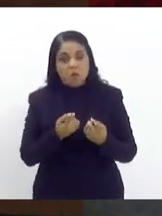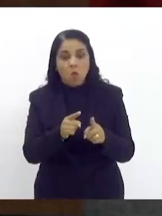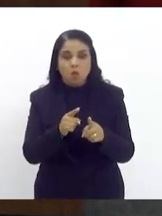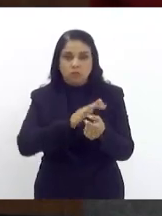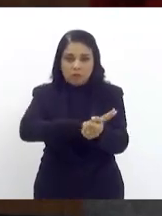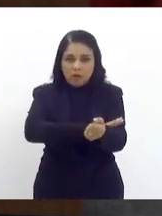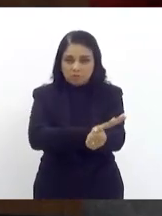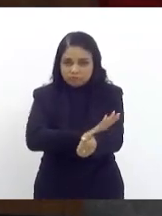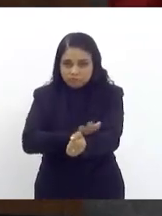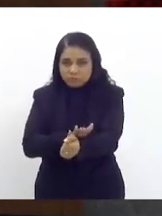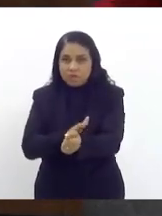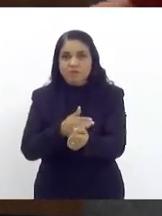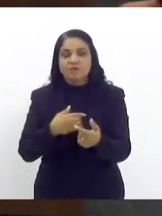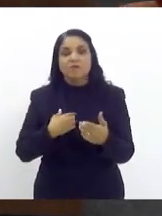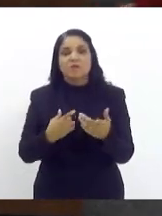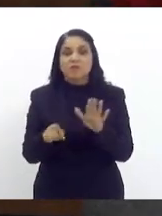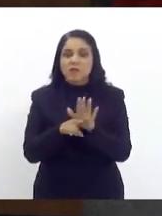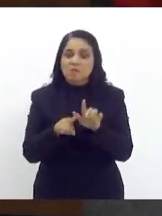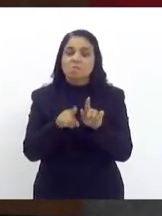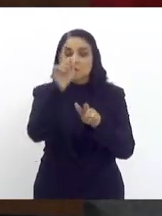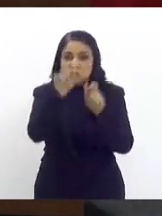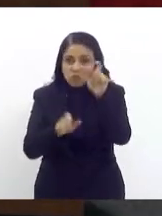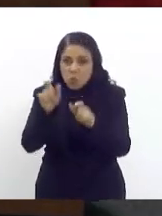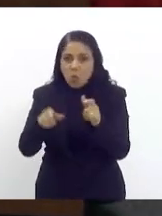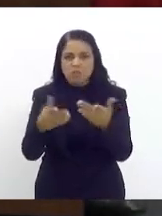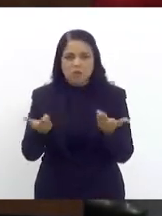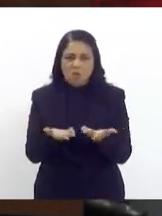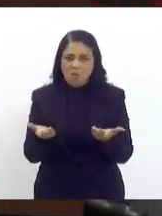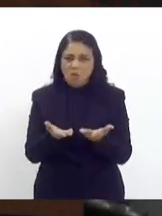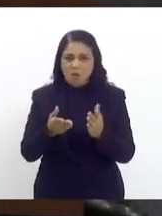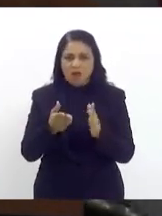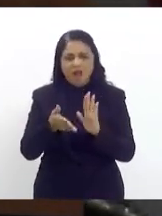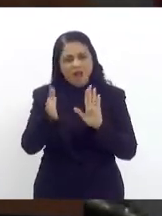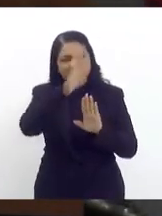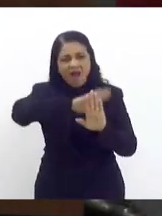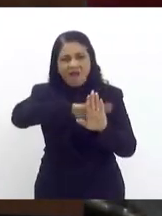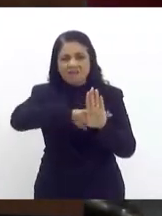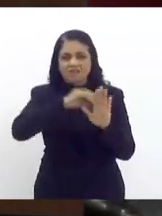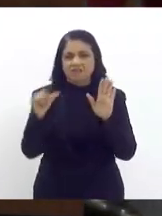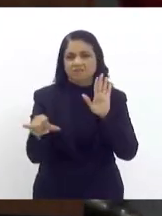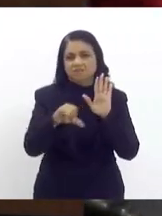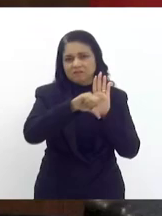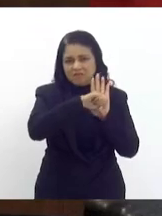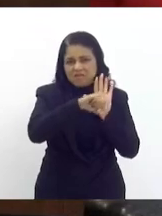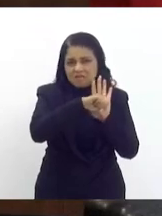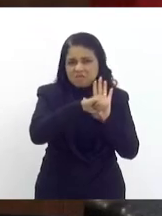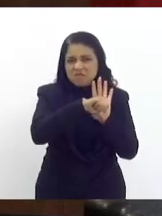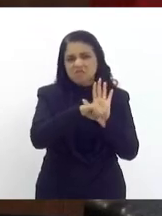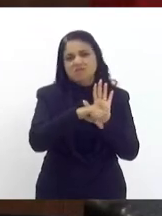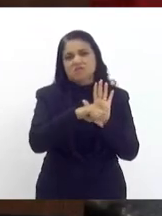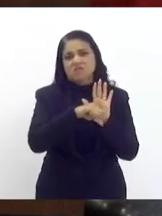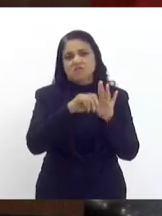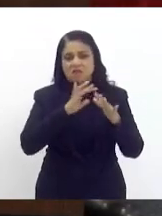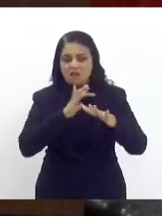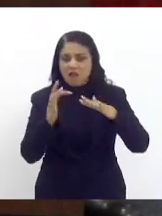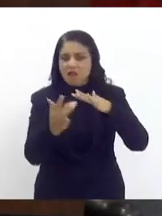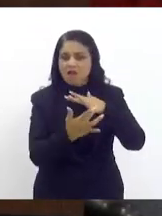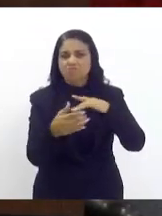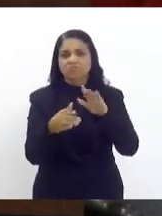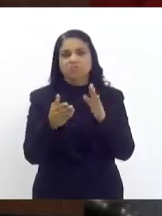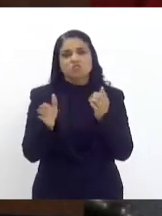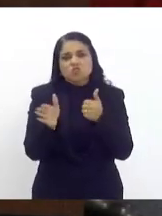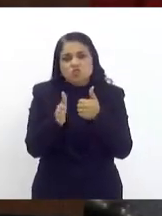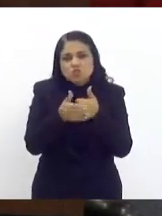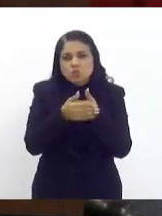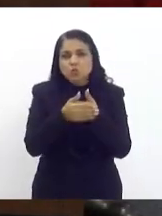criminosos escondidos atrás das redes sociais, criminosos escondidos atrás dessa teia, que acessam dados,